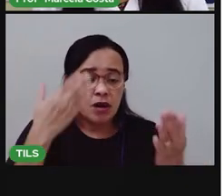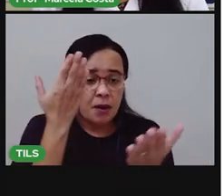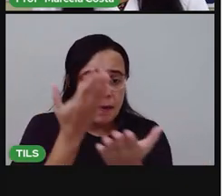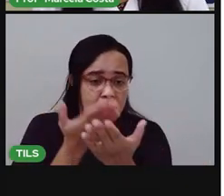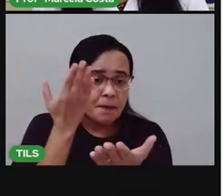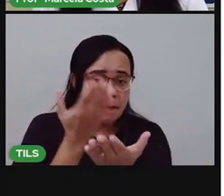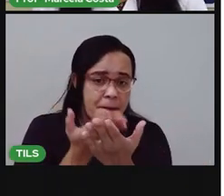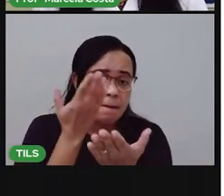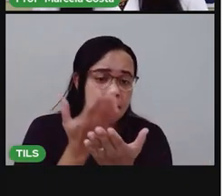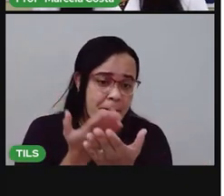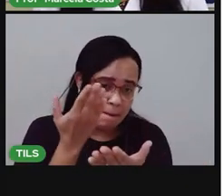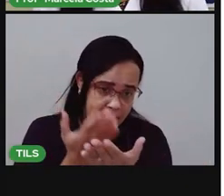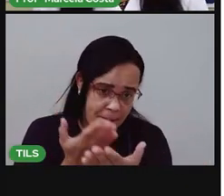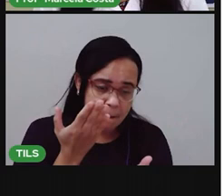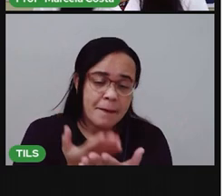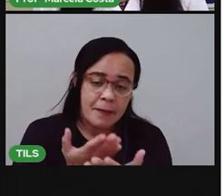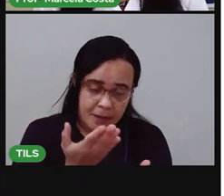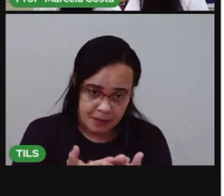estudar,